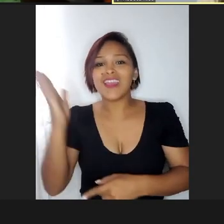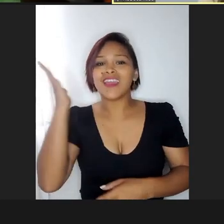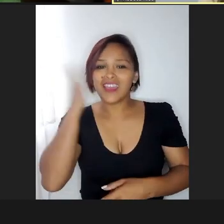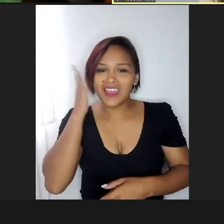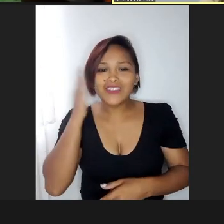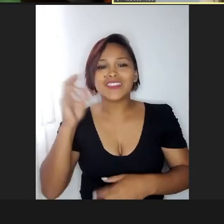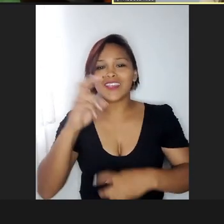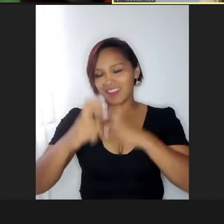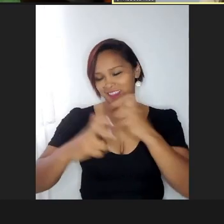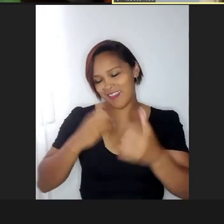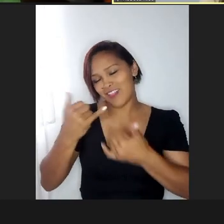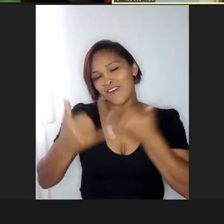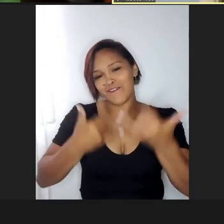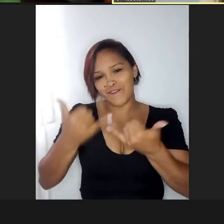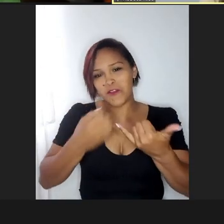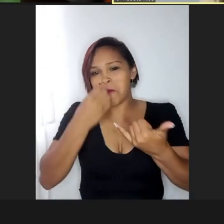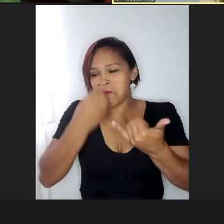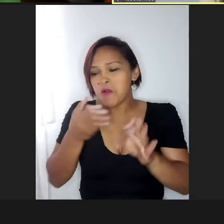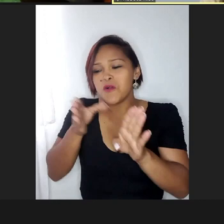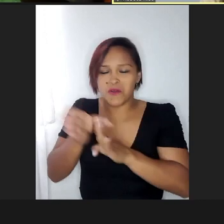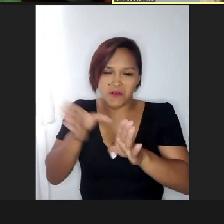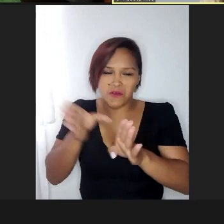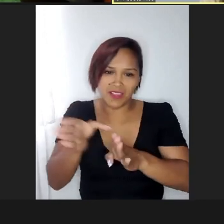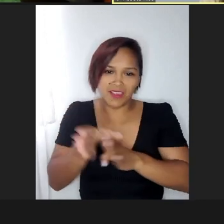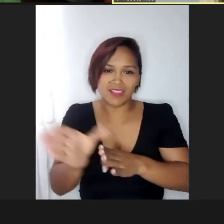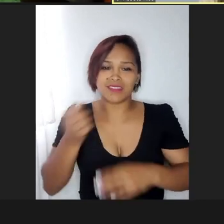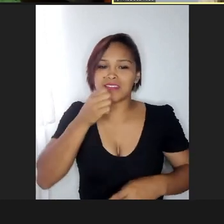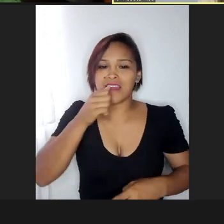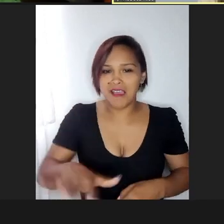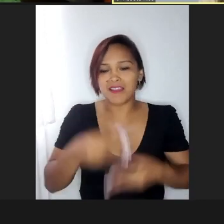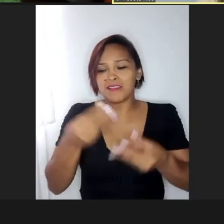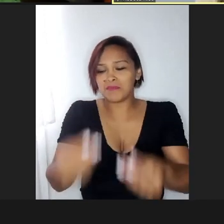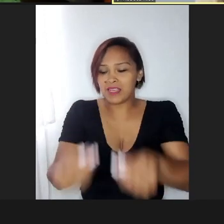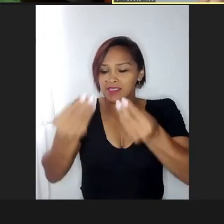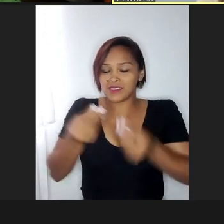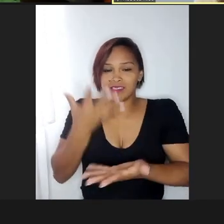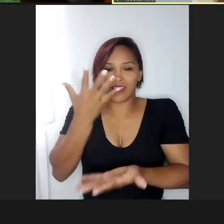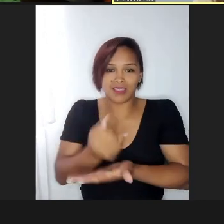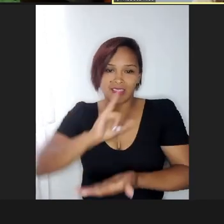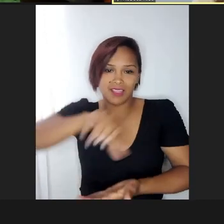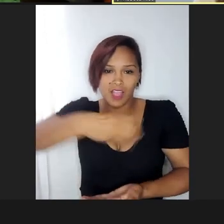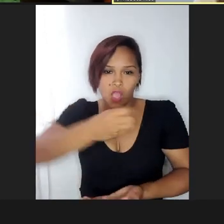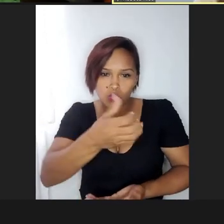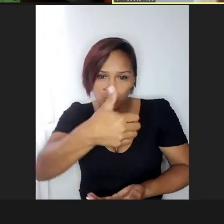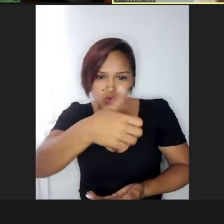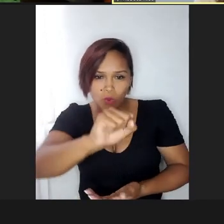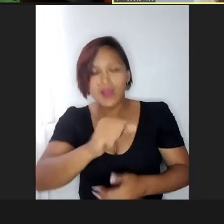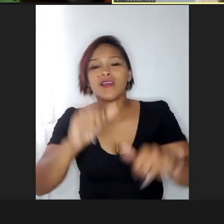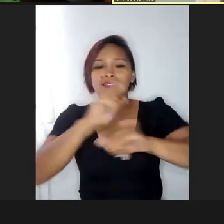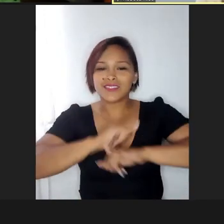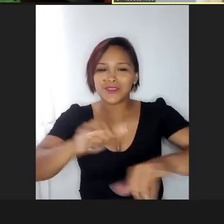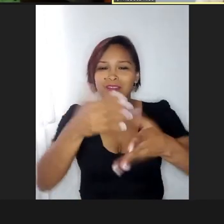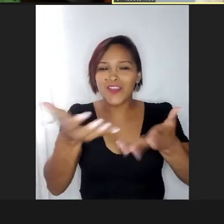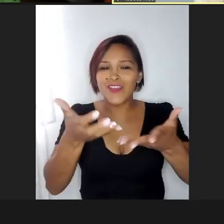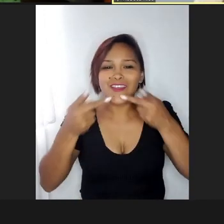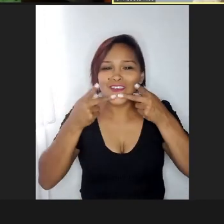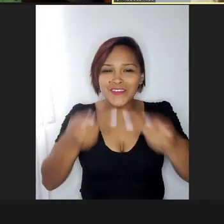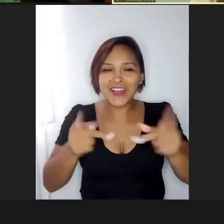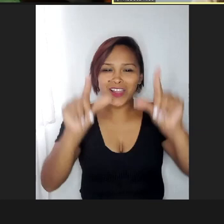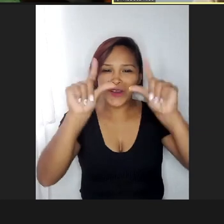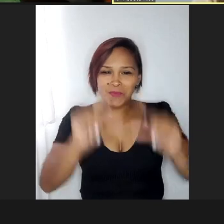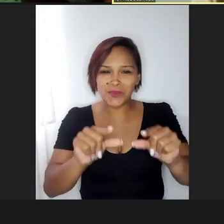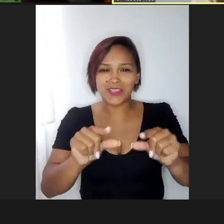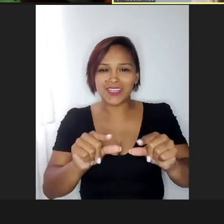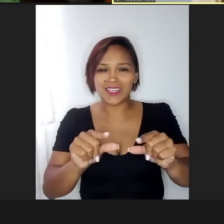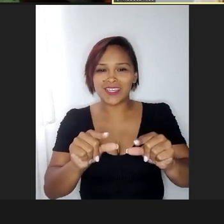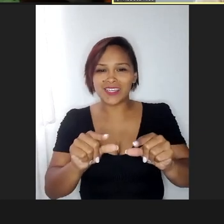muito bem orientada, né, para receber o João, então, era essa mensagem que eu queria falar um pouquinho, Andressa, não sei se me